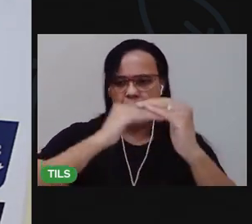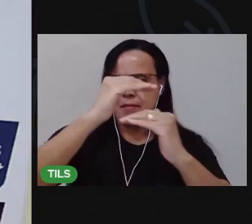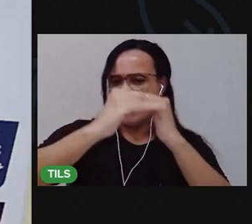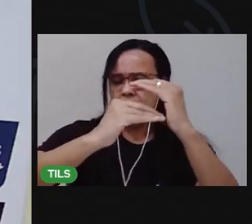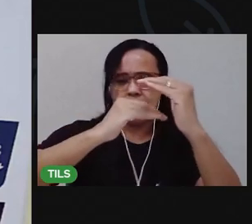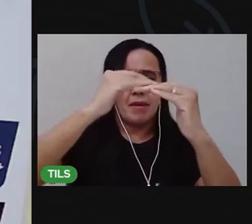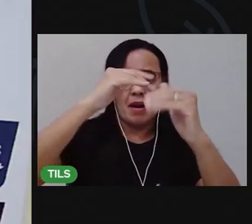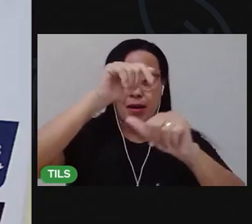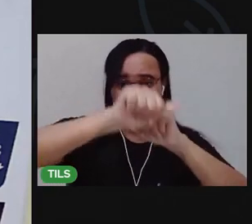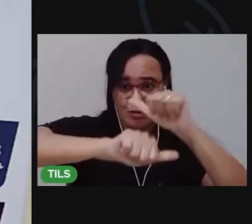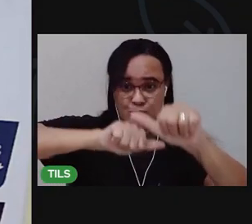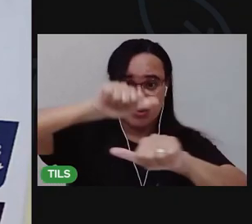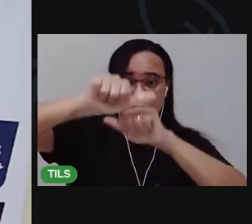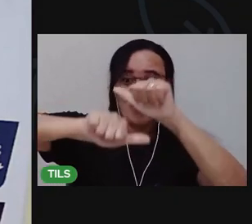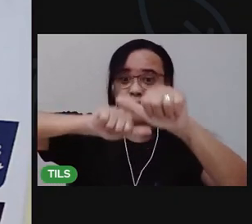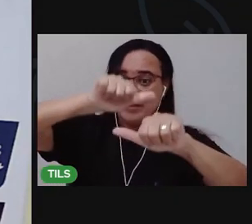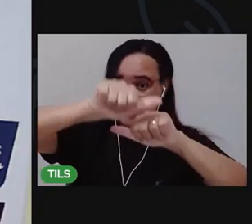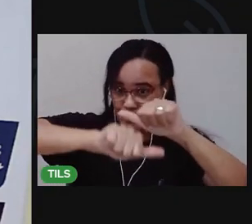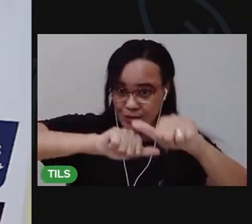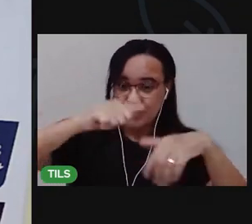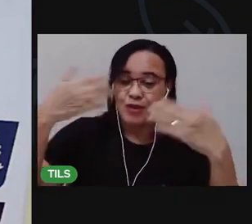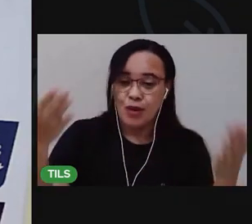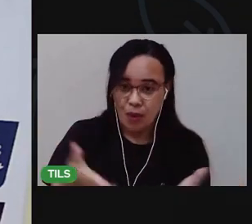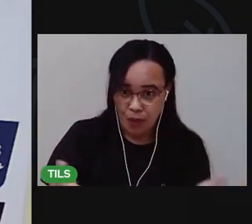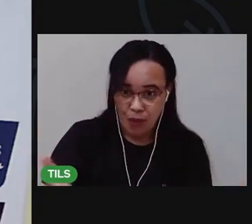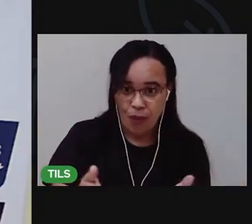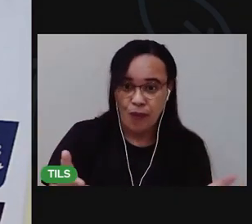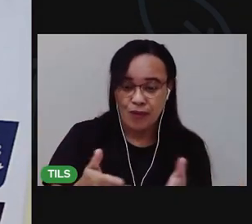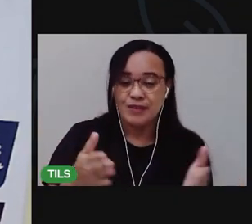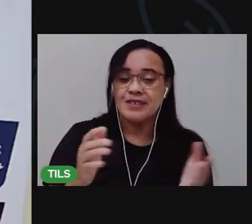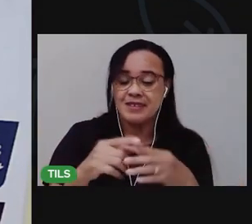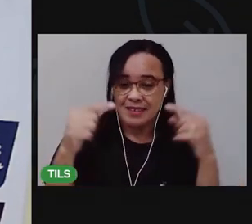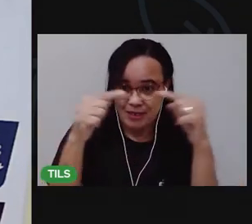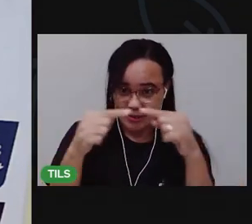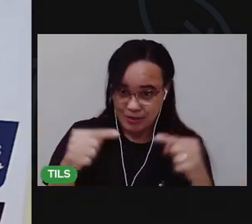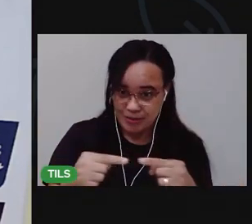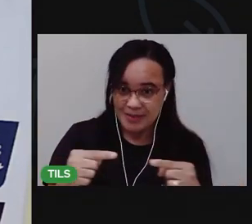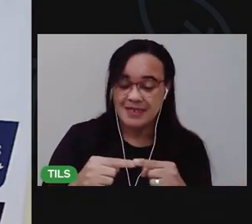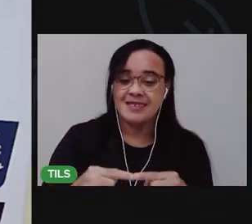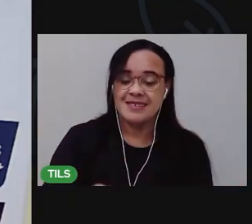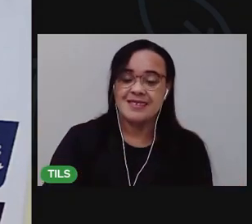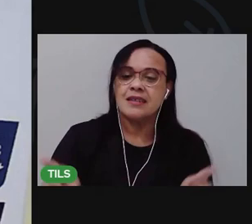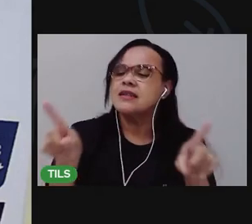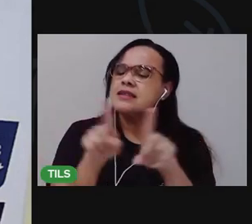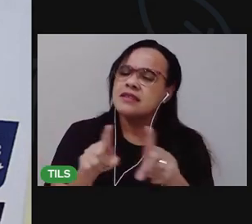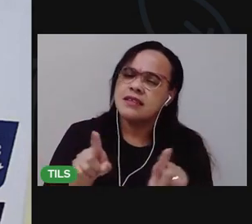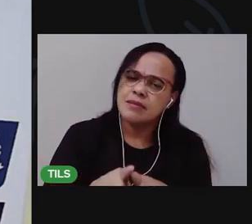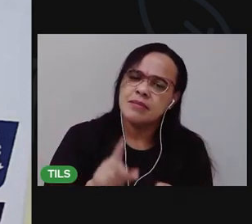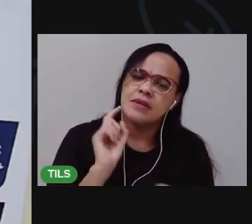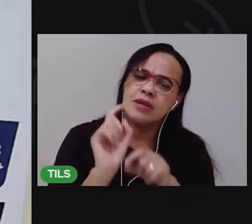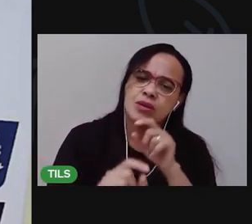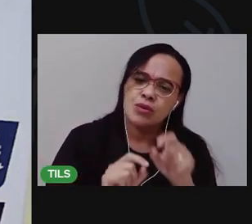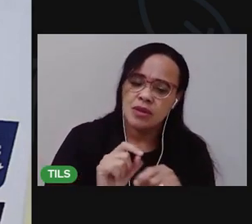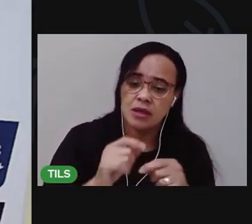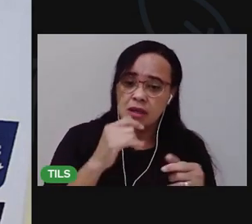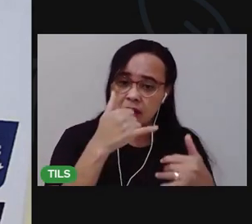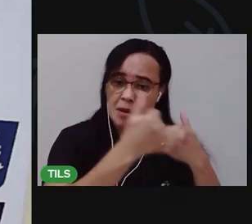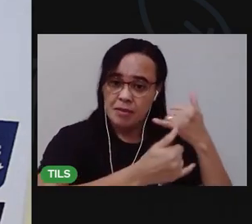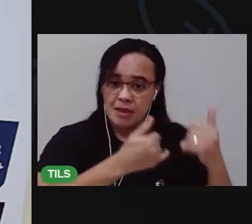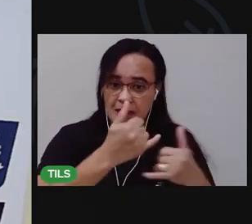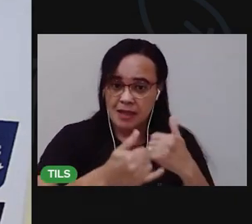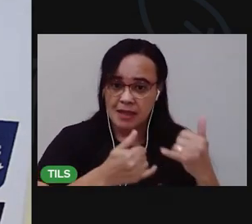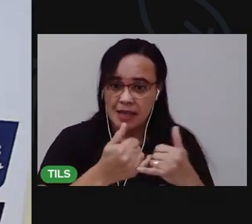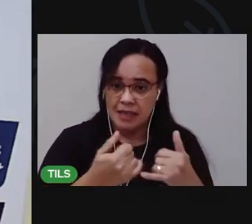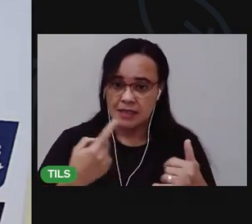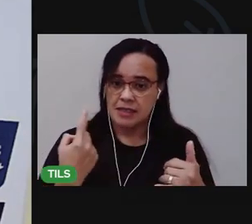transformou na play blade que é um brinquedo mais atual. Vimos também que tem brincadeiras coletivas,